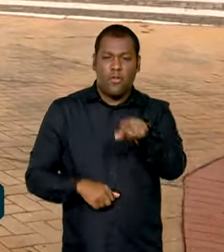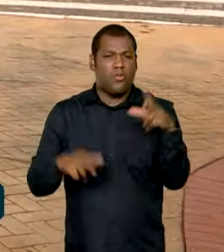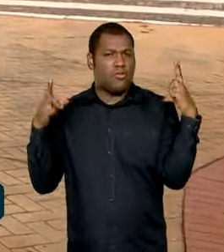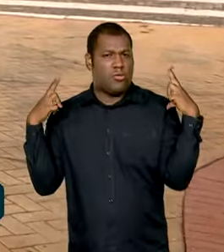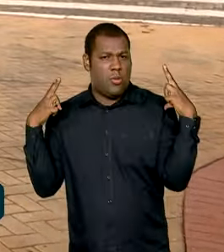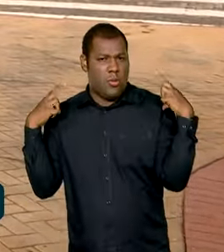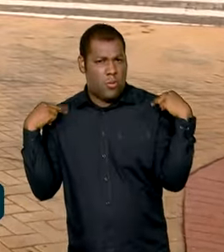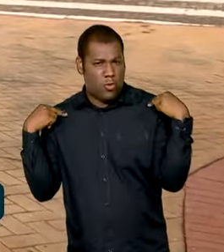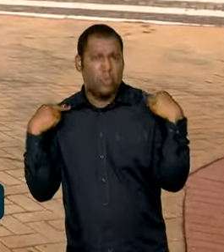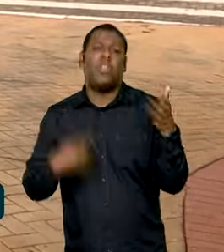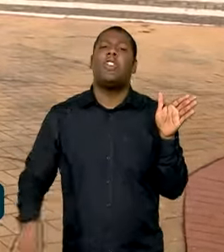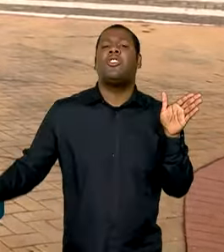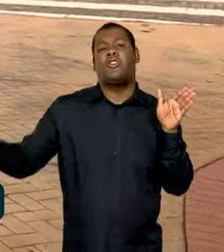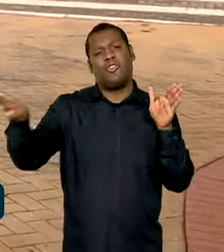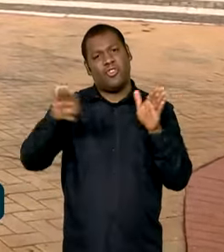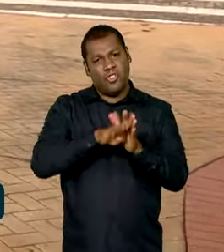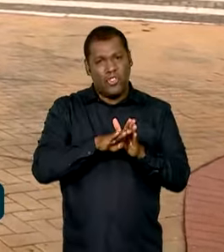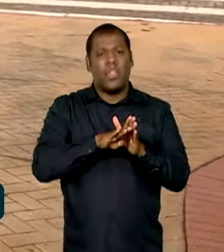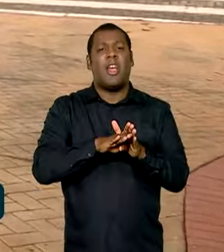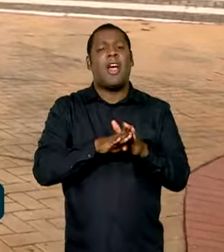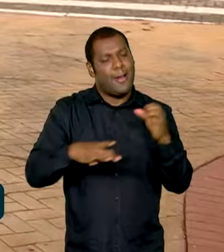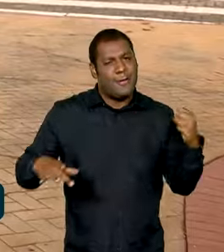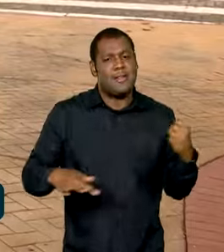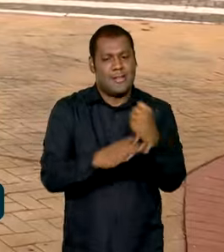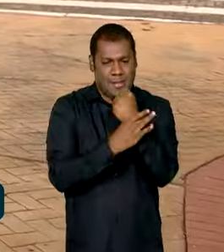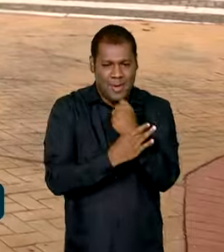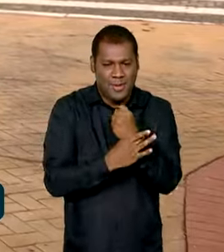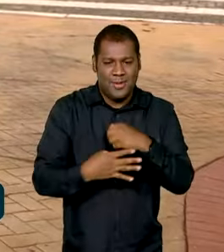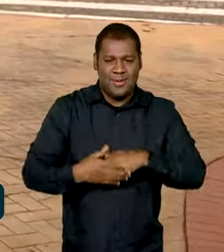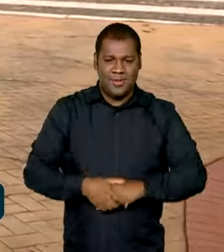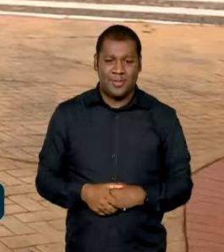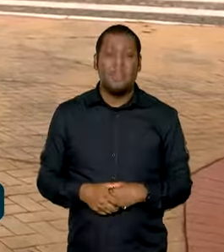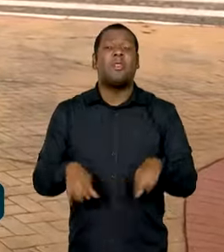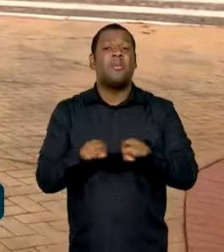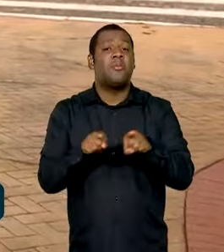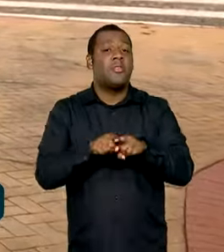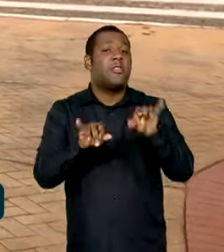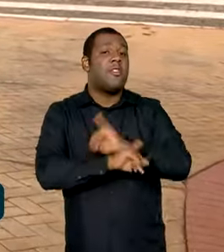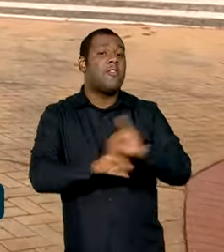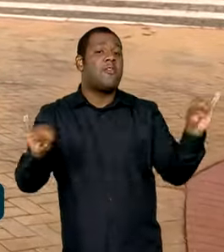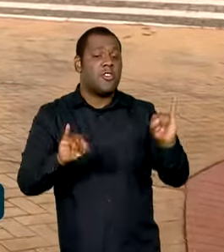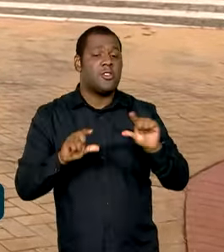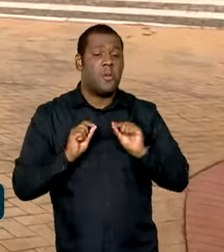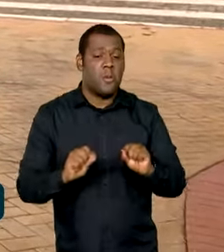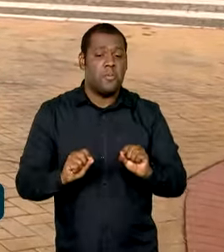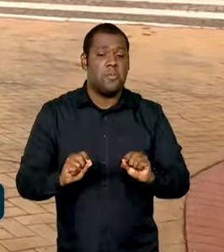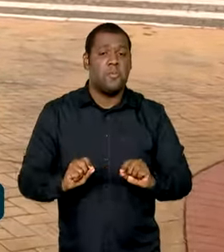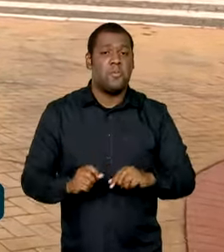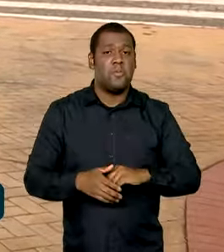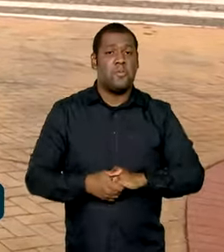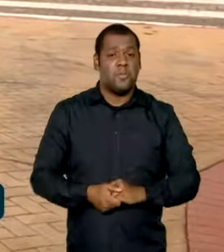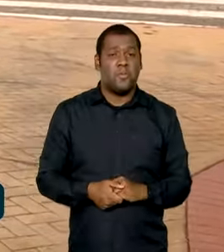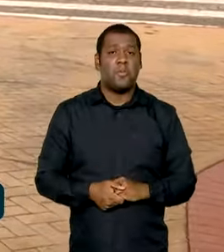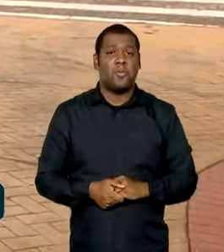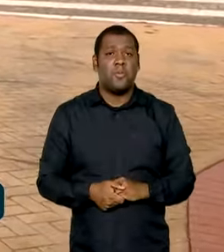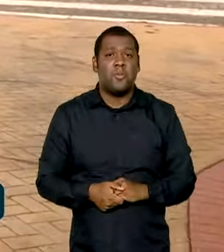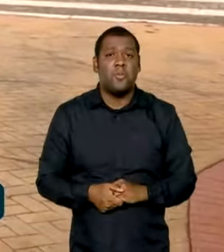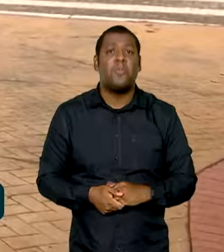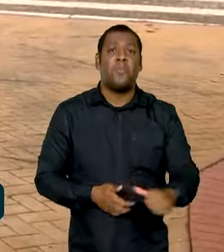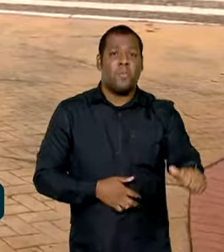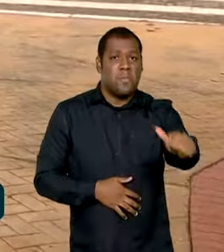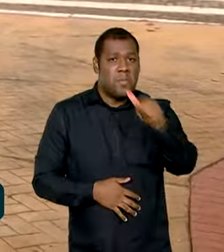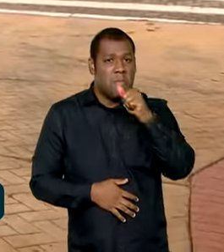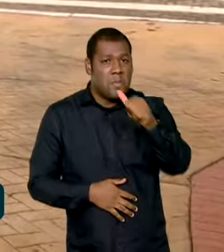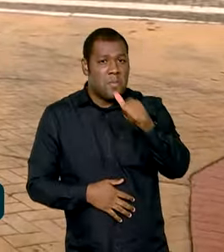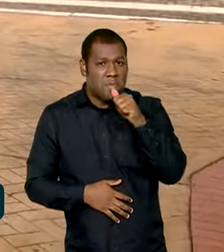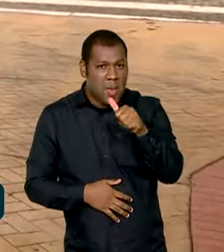condutor, chegue ao seu destino com segurança. Vale lembrar aquela máxima especificamente nessa data. Bebida